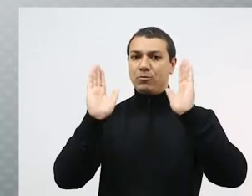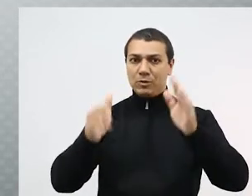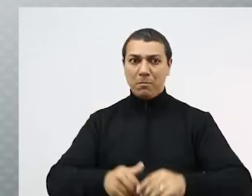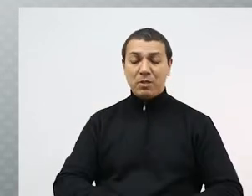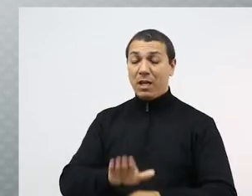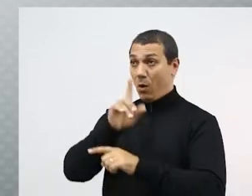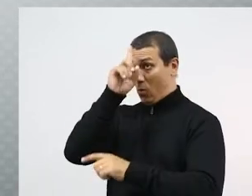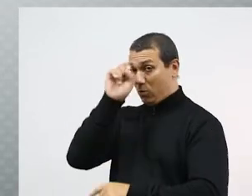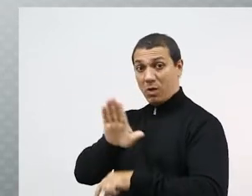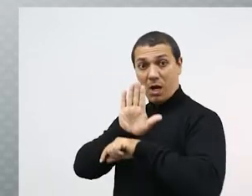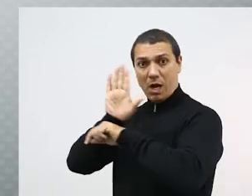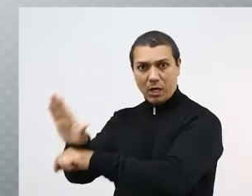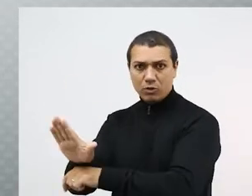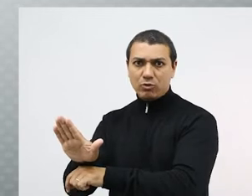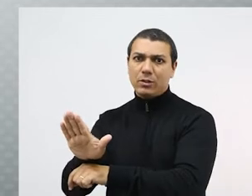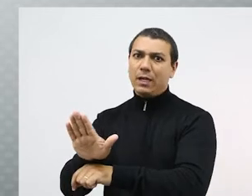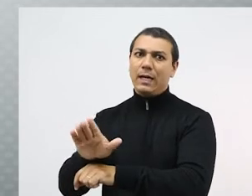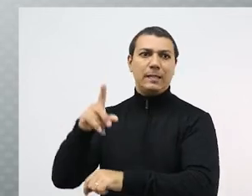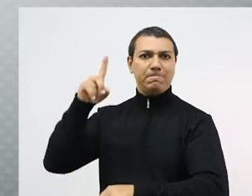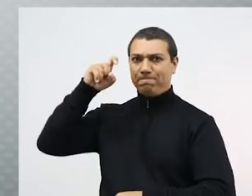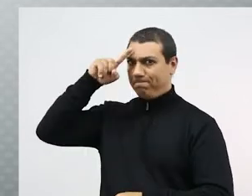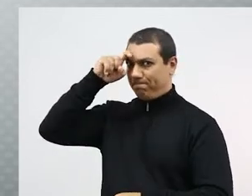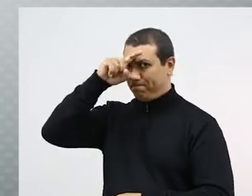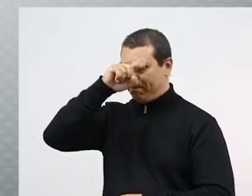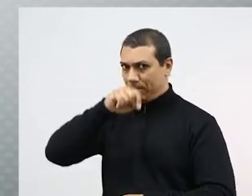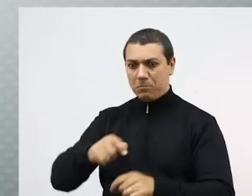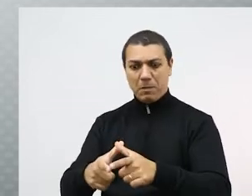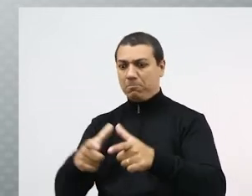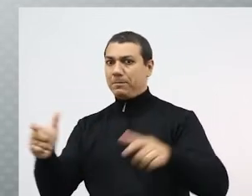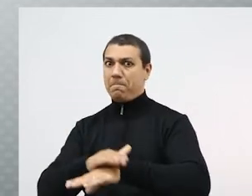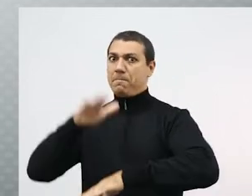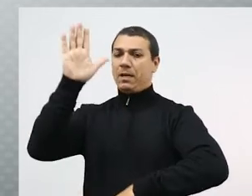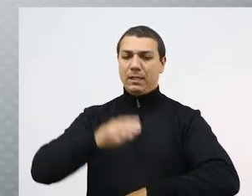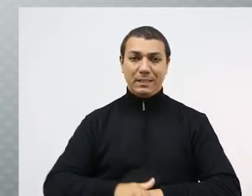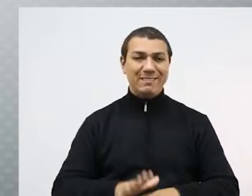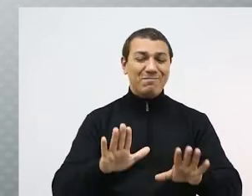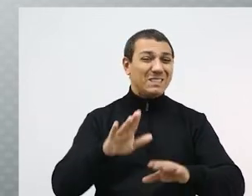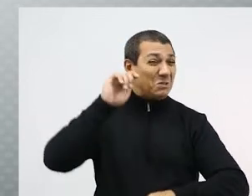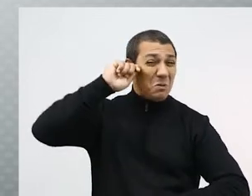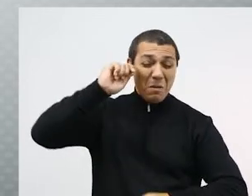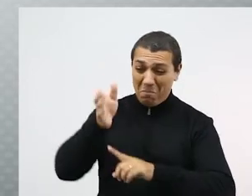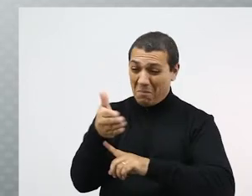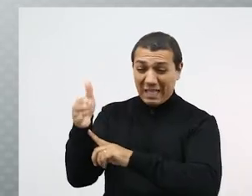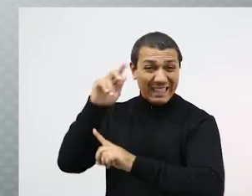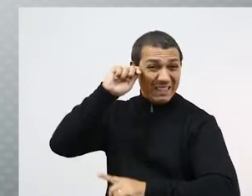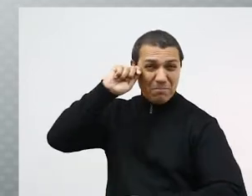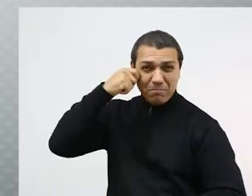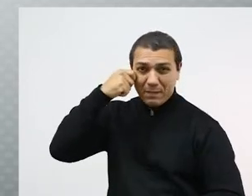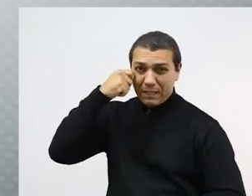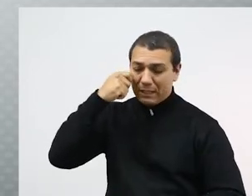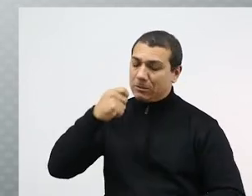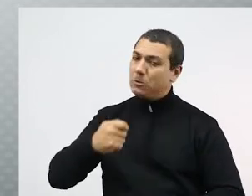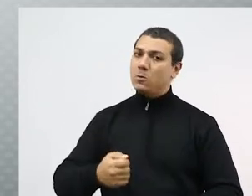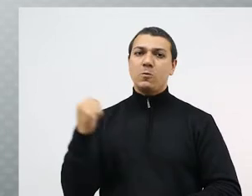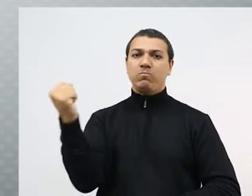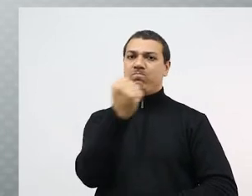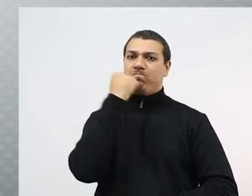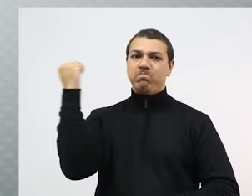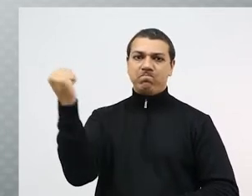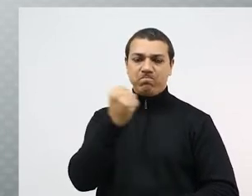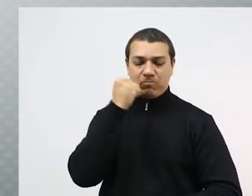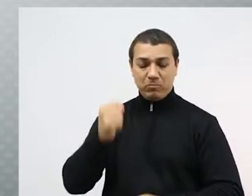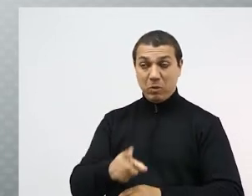quando a capacidade de resposta do sistema de saúde está abaixo do nível de propagação. E a bandeira preta é risco